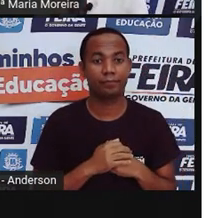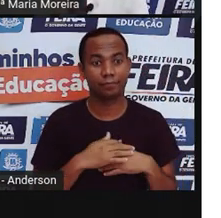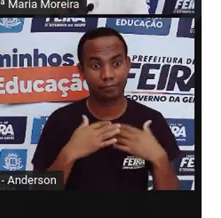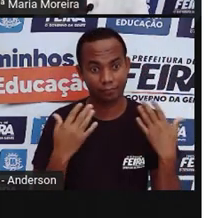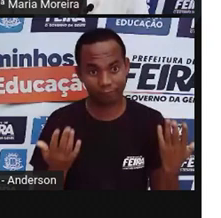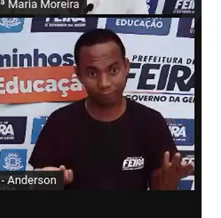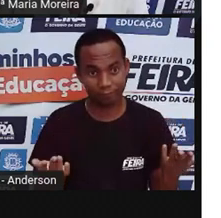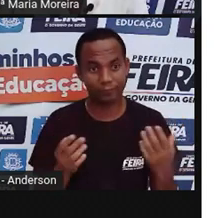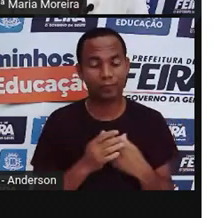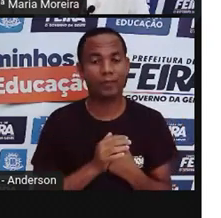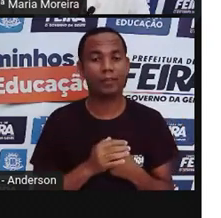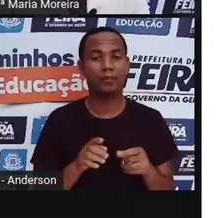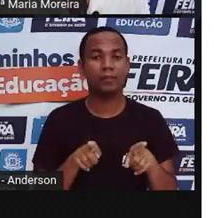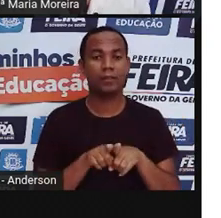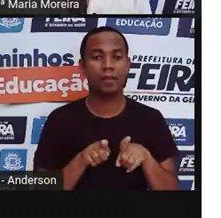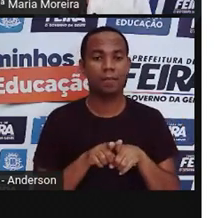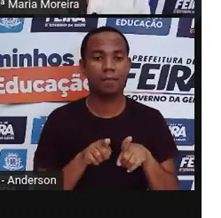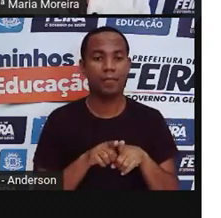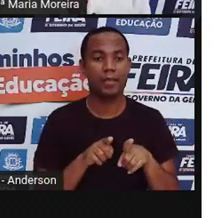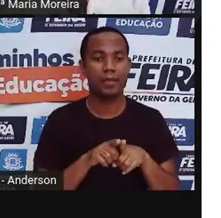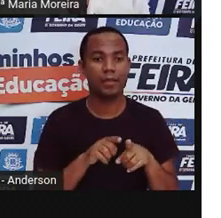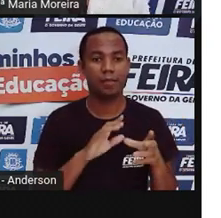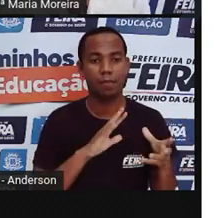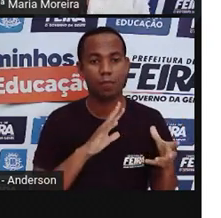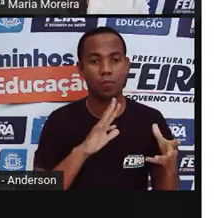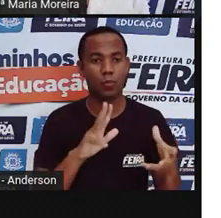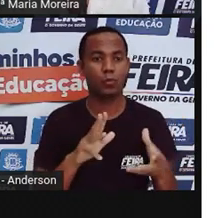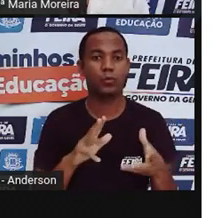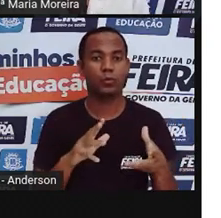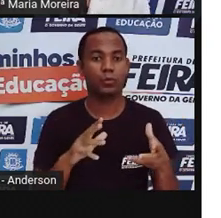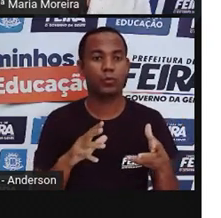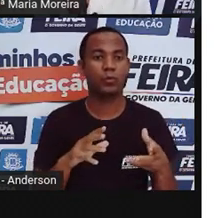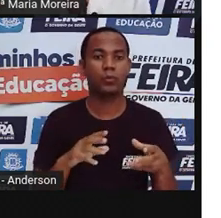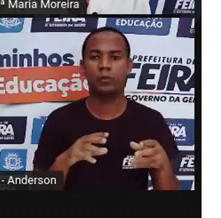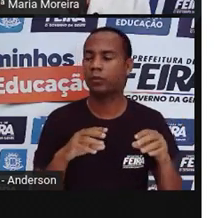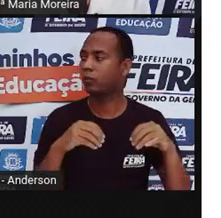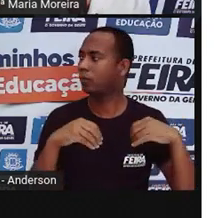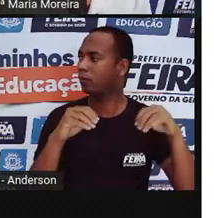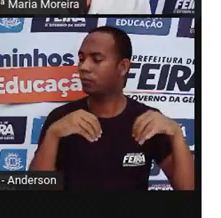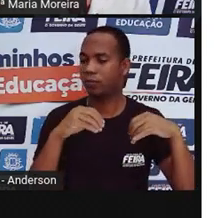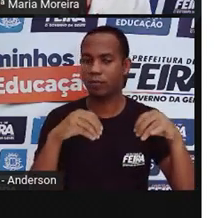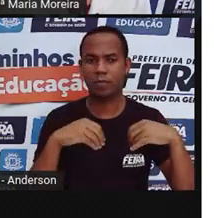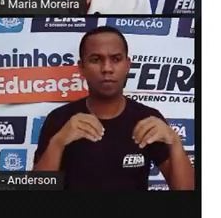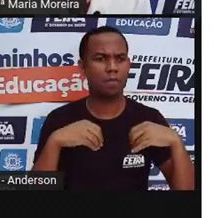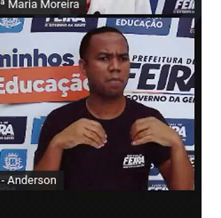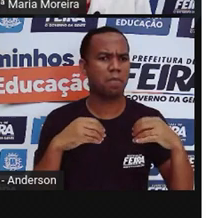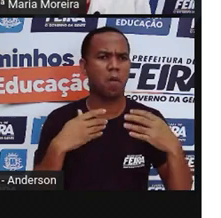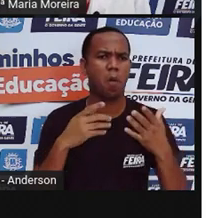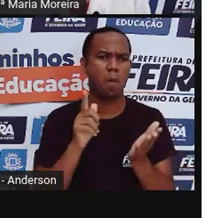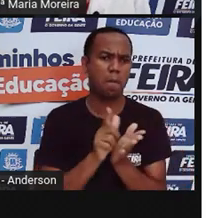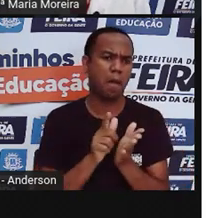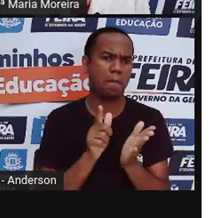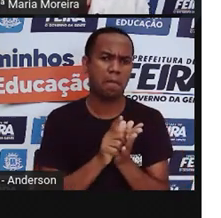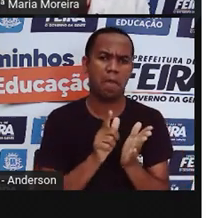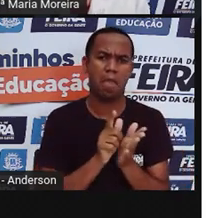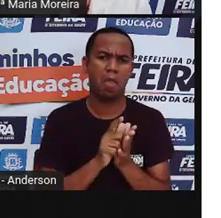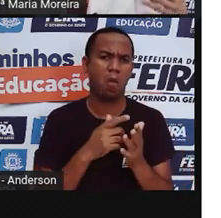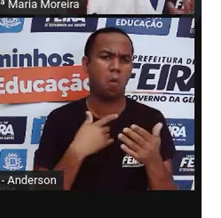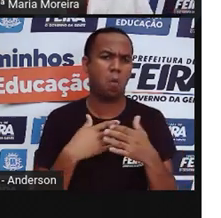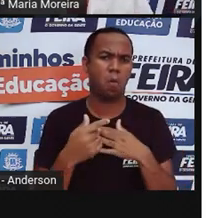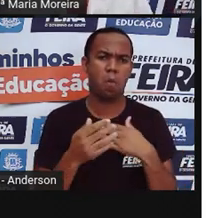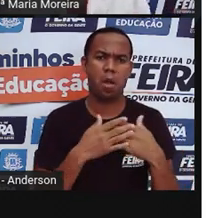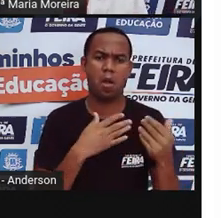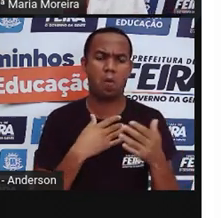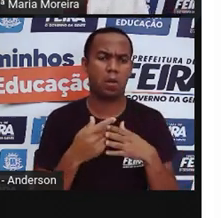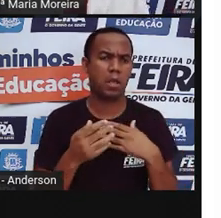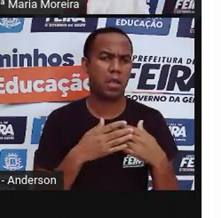claro, da substância mais preciosa do mundo. Importa se é plástico, Anderson, se é papelão, se é vinil, tecido,